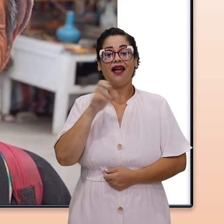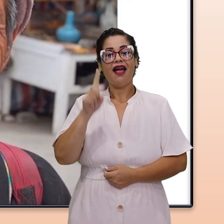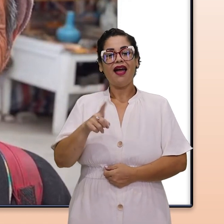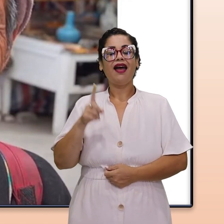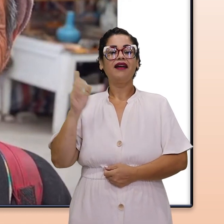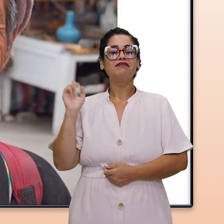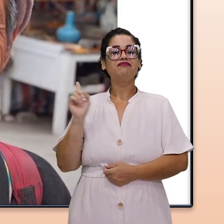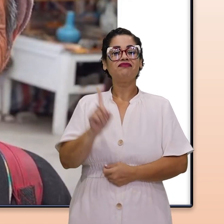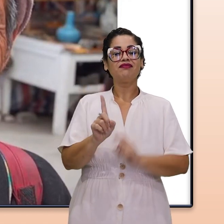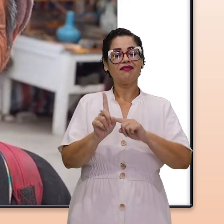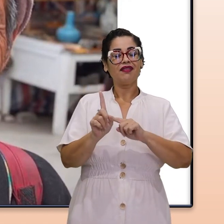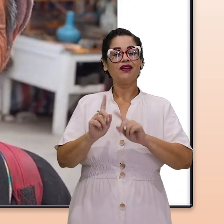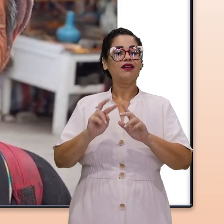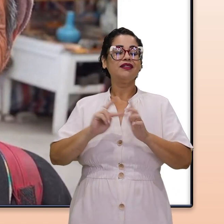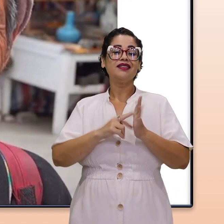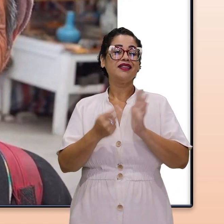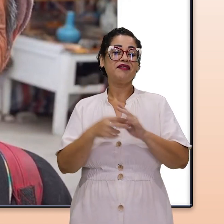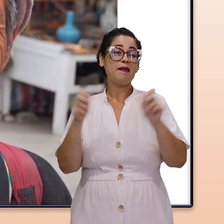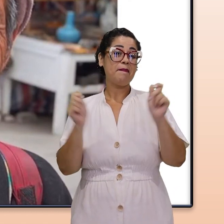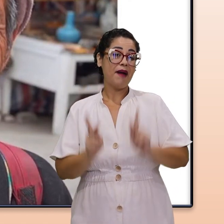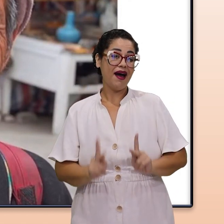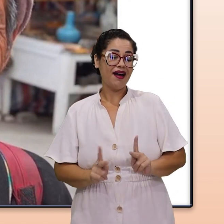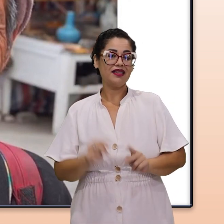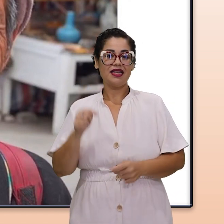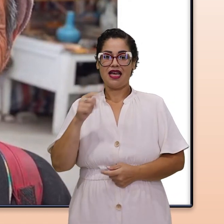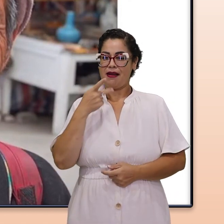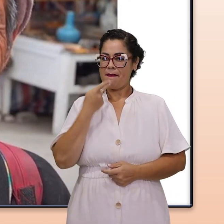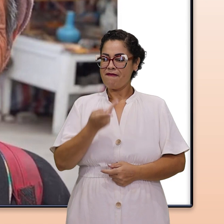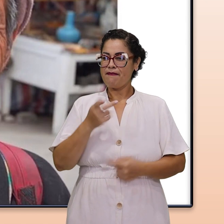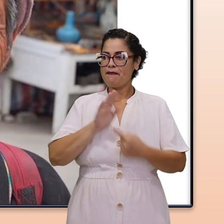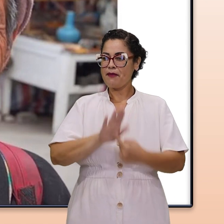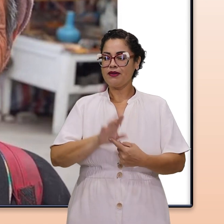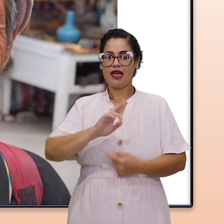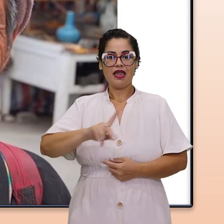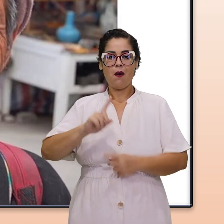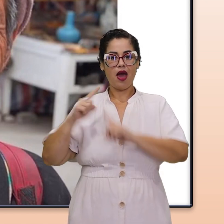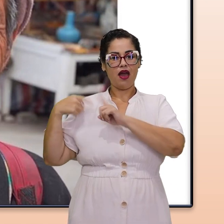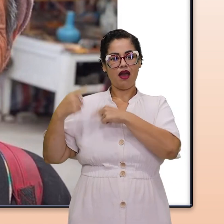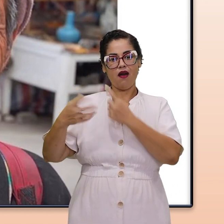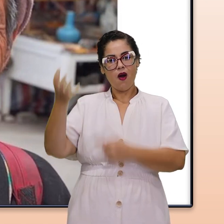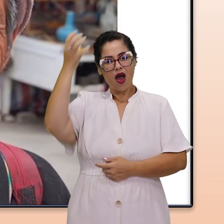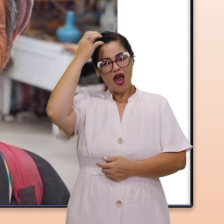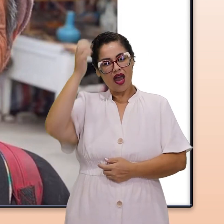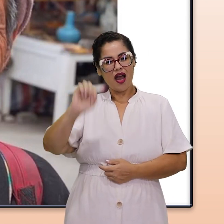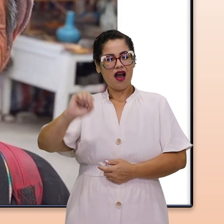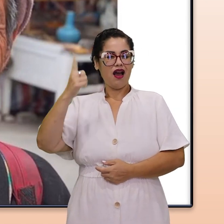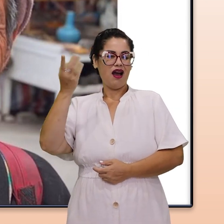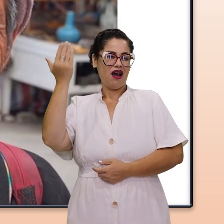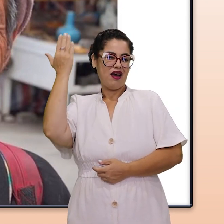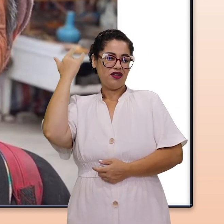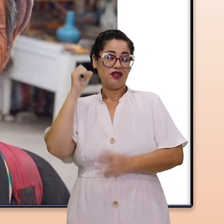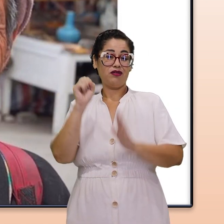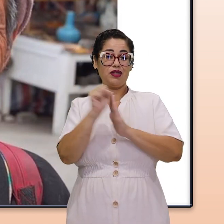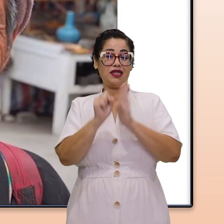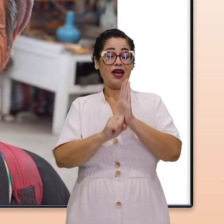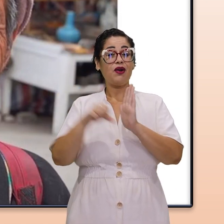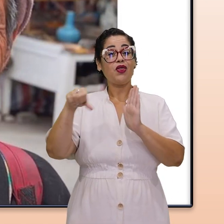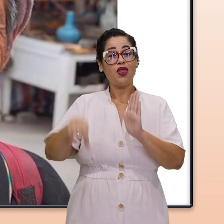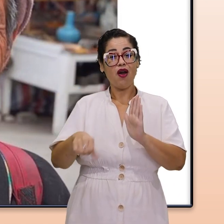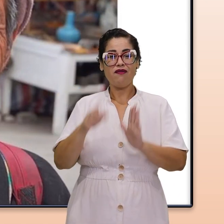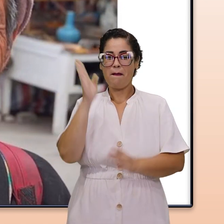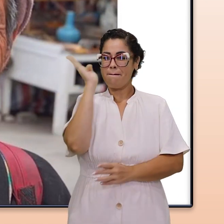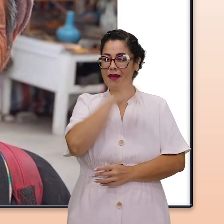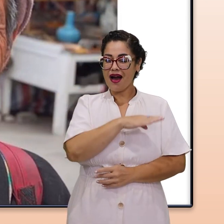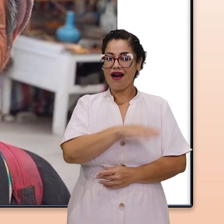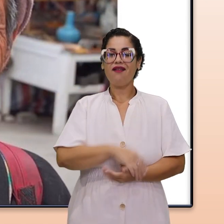mostravam a língua para mostrar que vieram em paz. Sinalizando que não eram a reencarnação de um rei cruel que